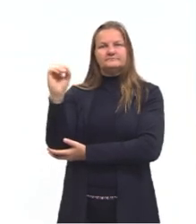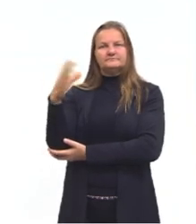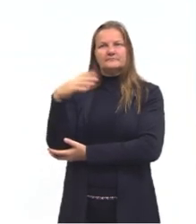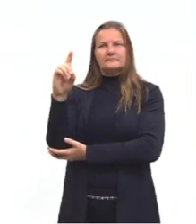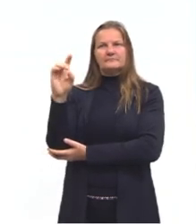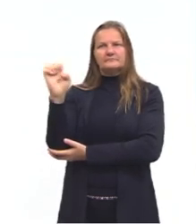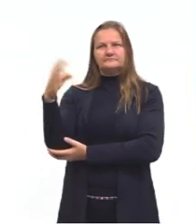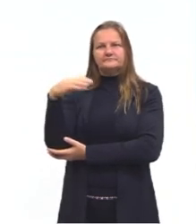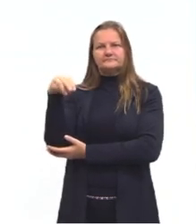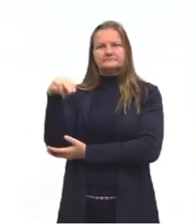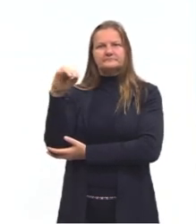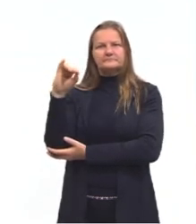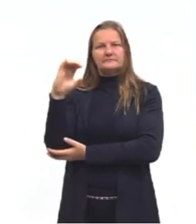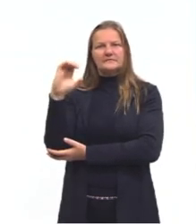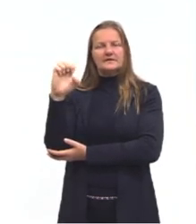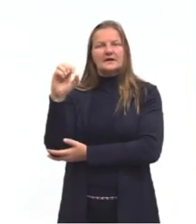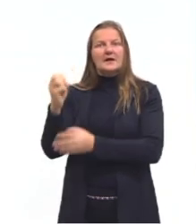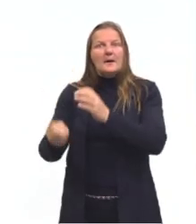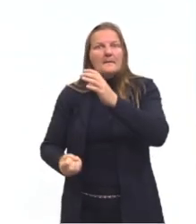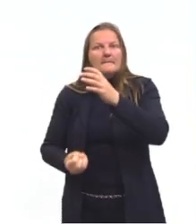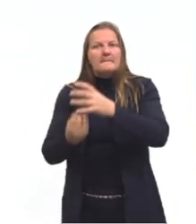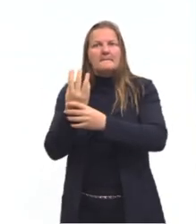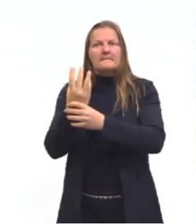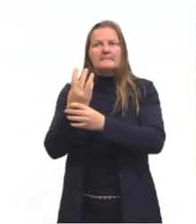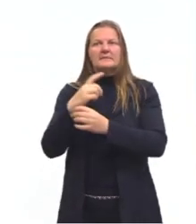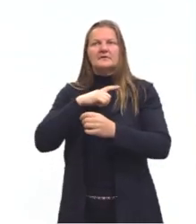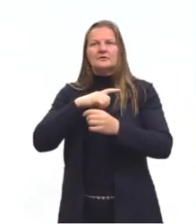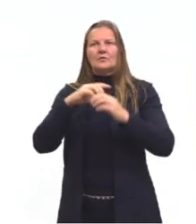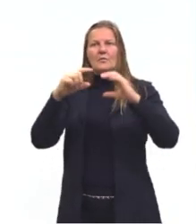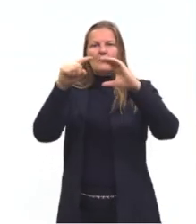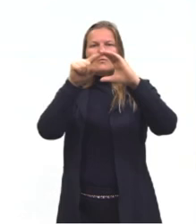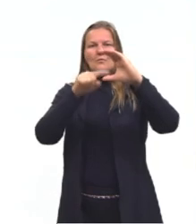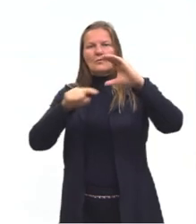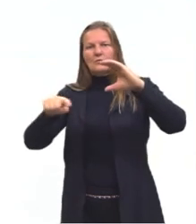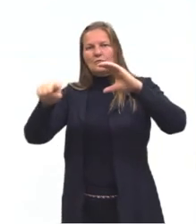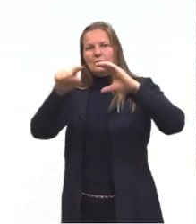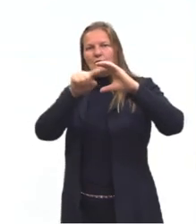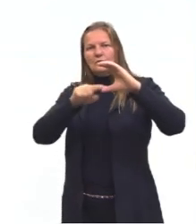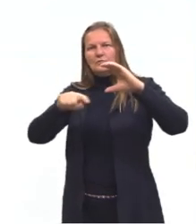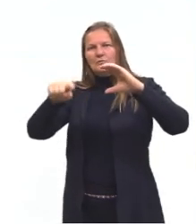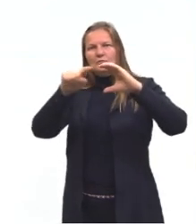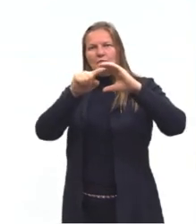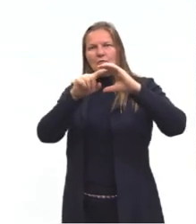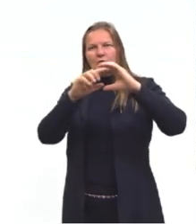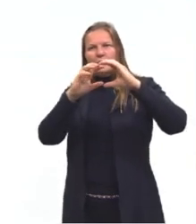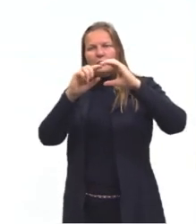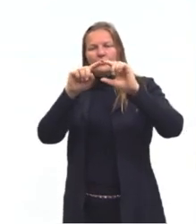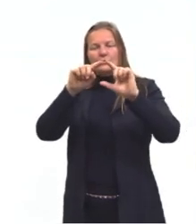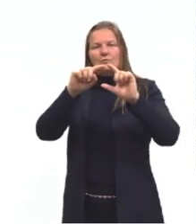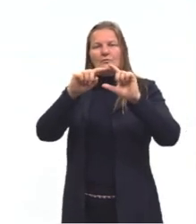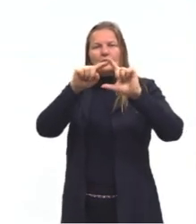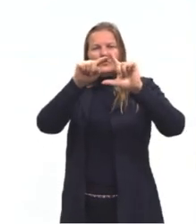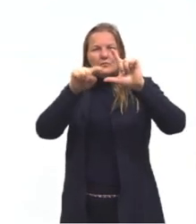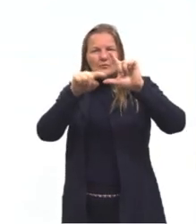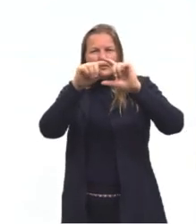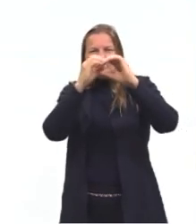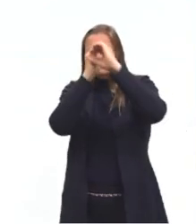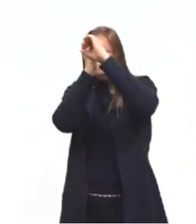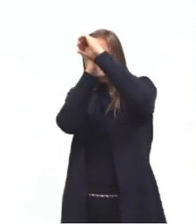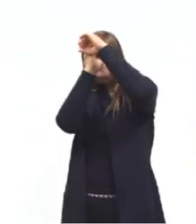então a questão do surgimento do grau na circunferência. Então nós vamos ver como que a astronomia